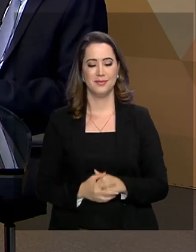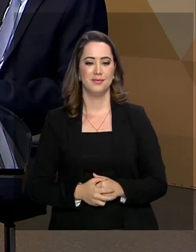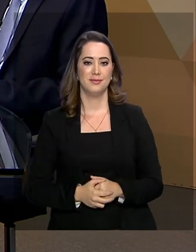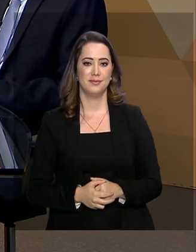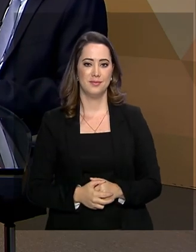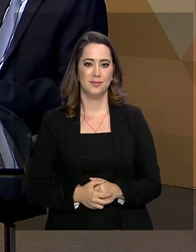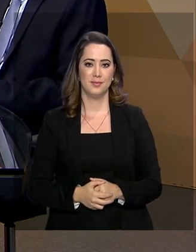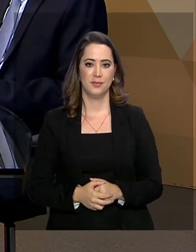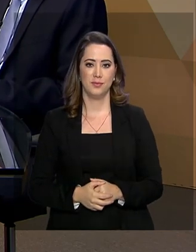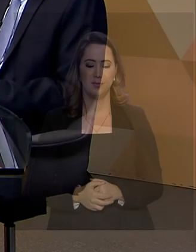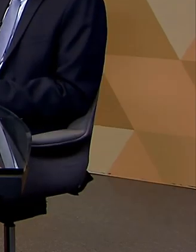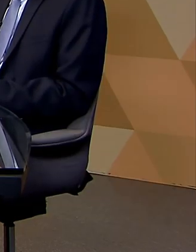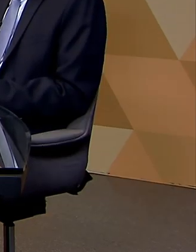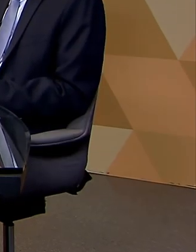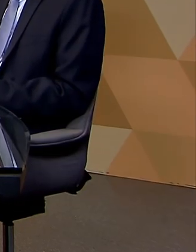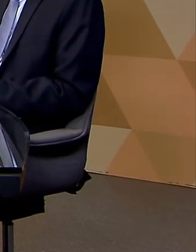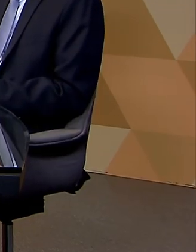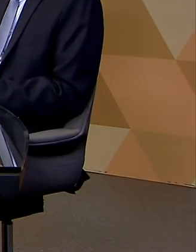programa.